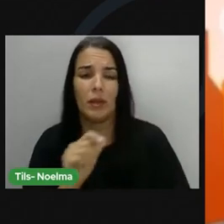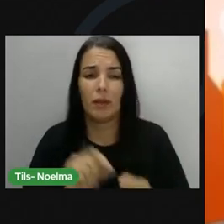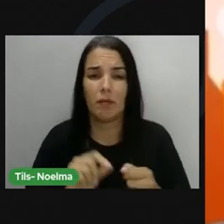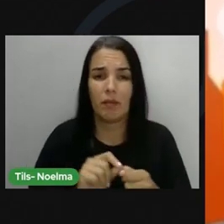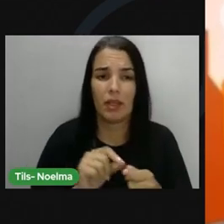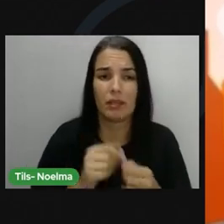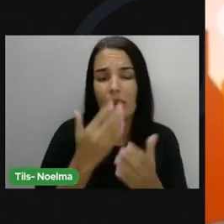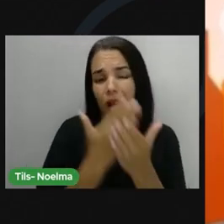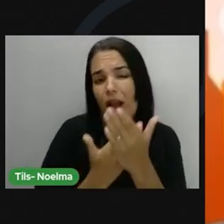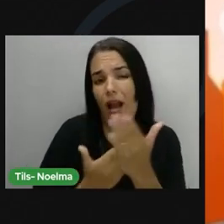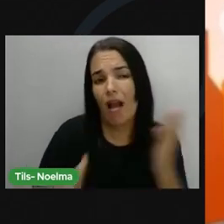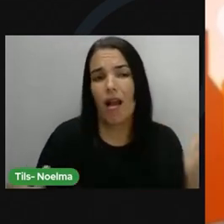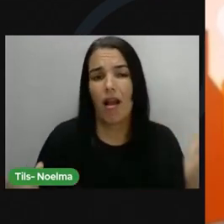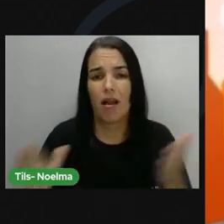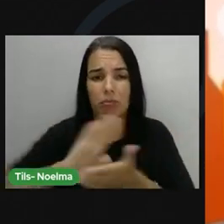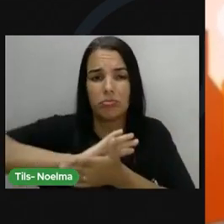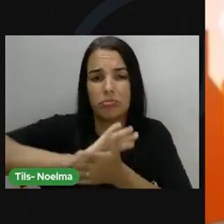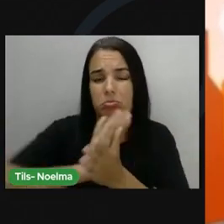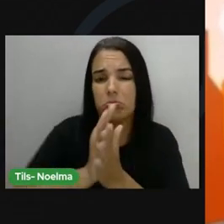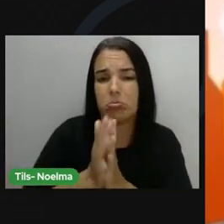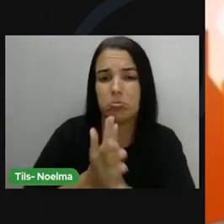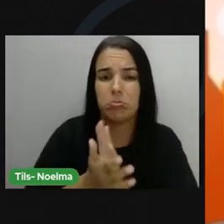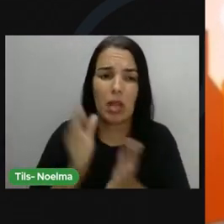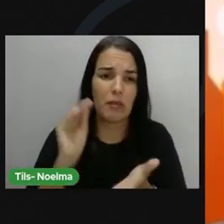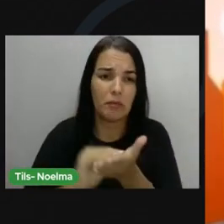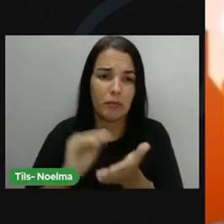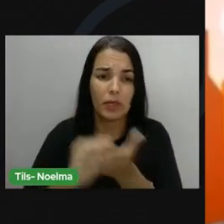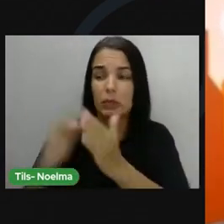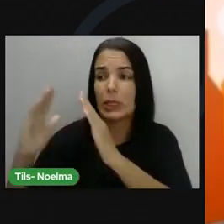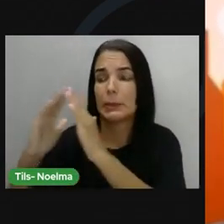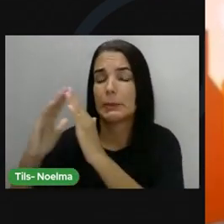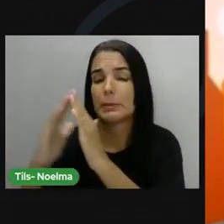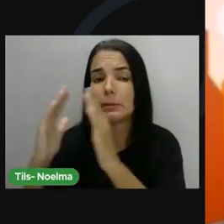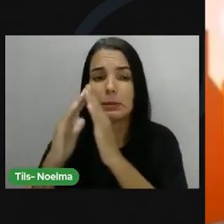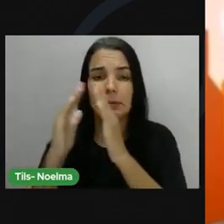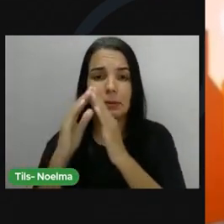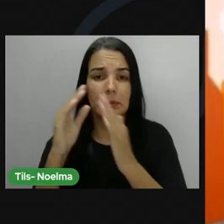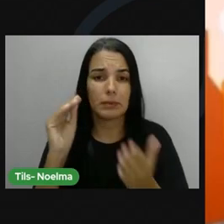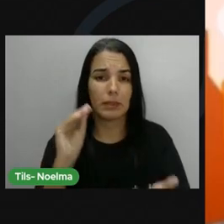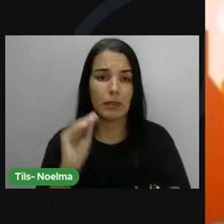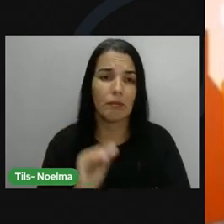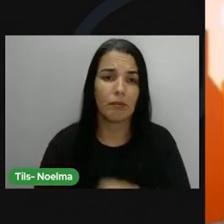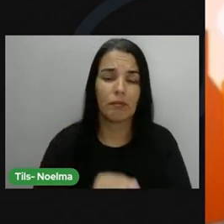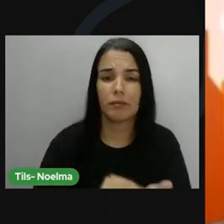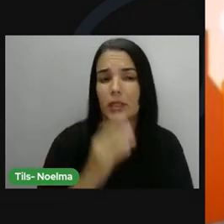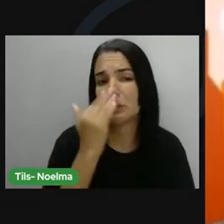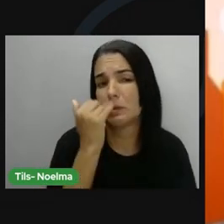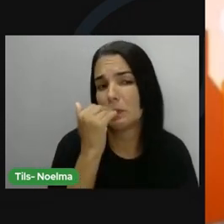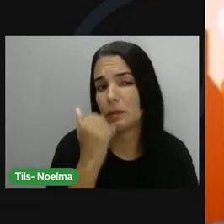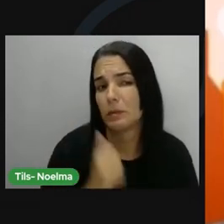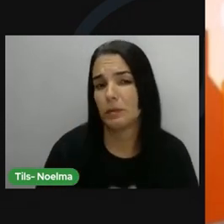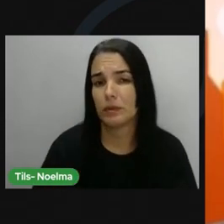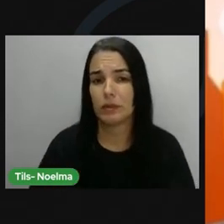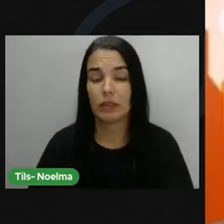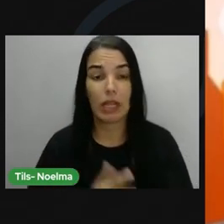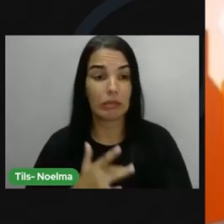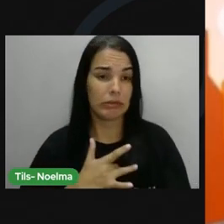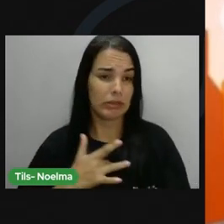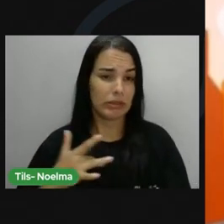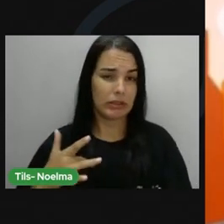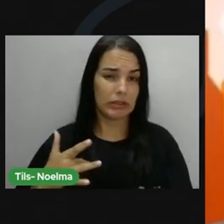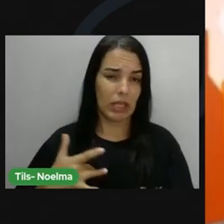degradam o ambiente. Faltam abrigo e comida, saúde